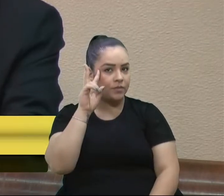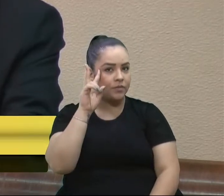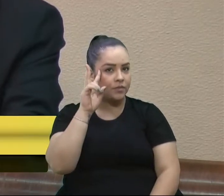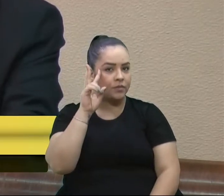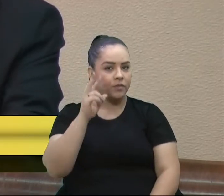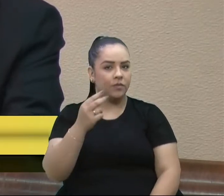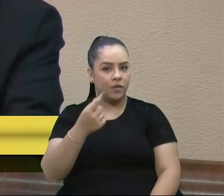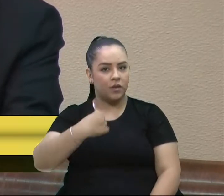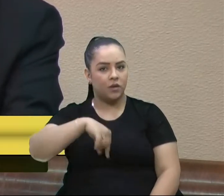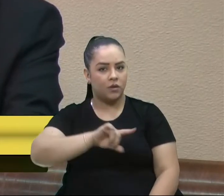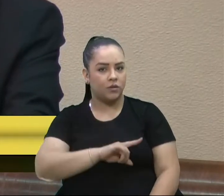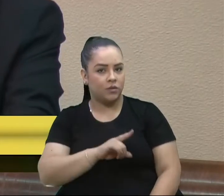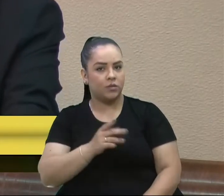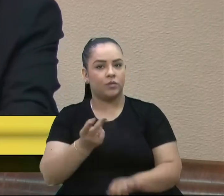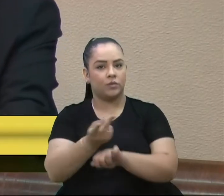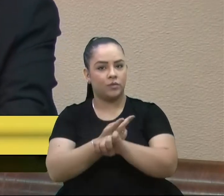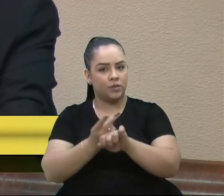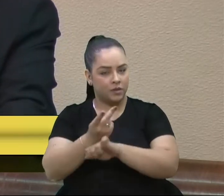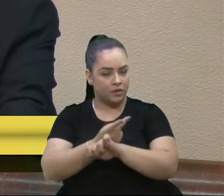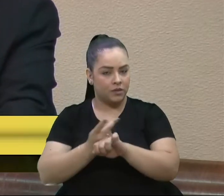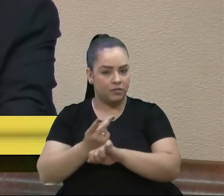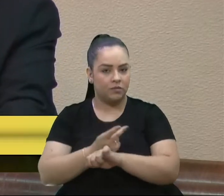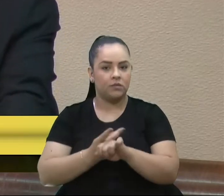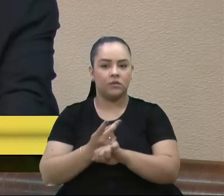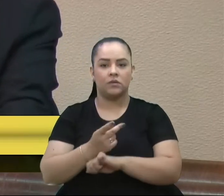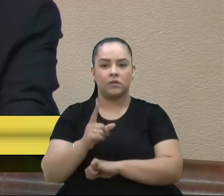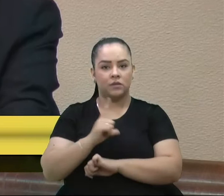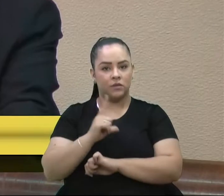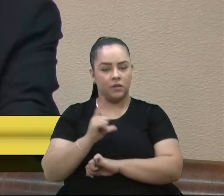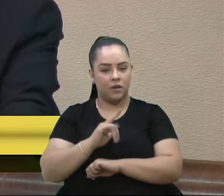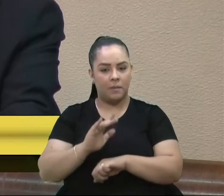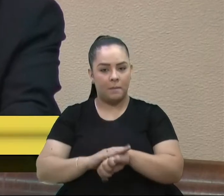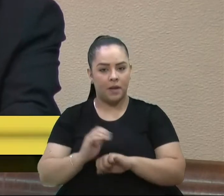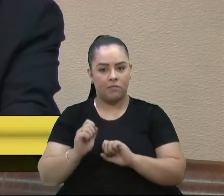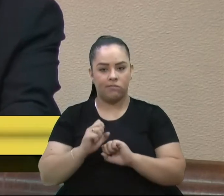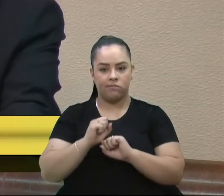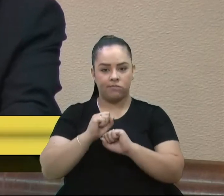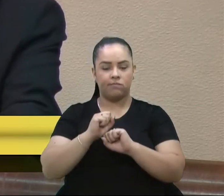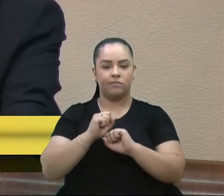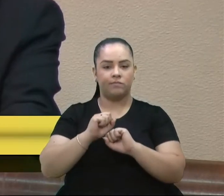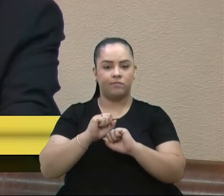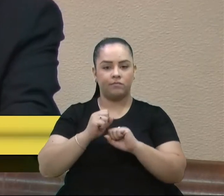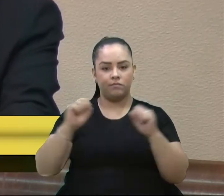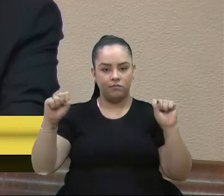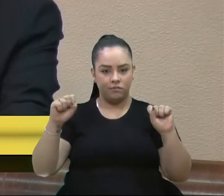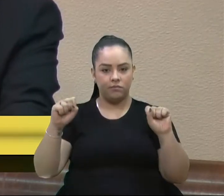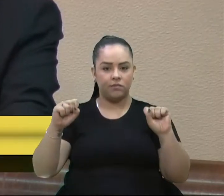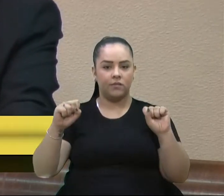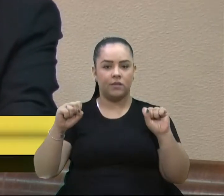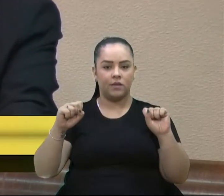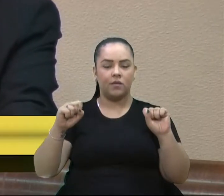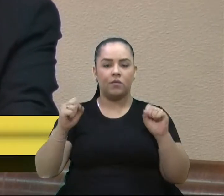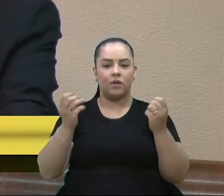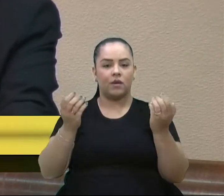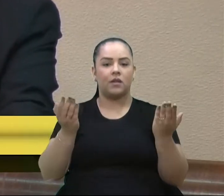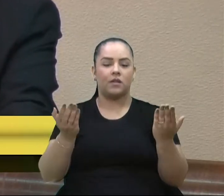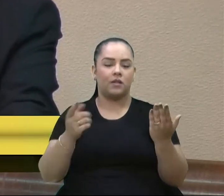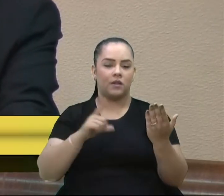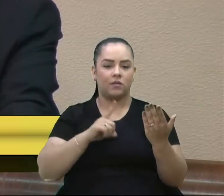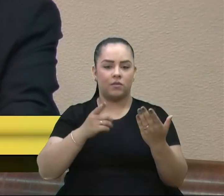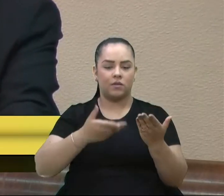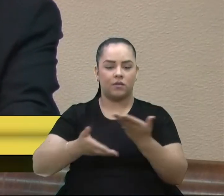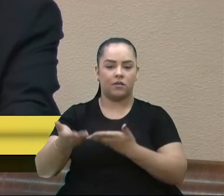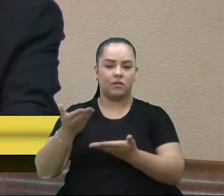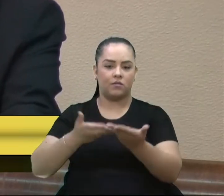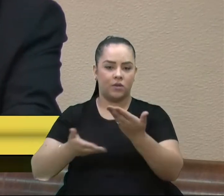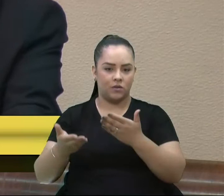procuramos visar uma, expandir um atendimento técnico no setor às